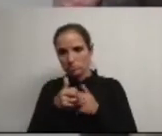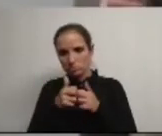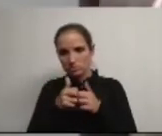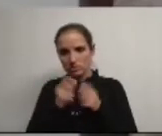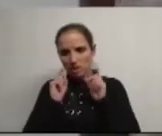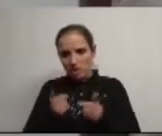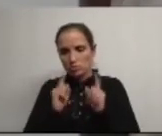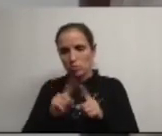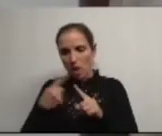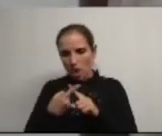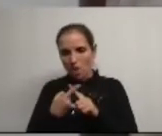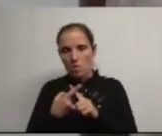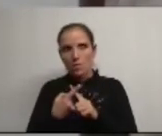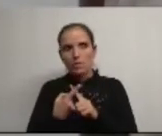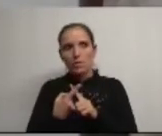inícios de anos letivos